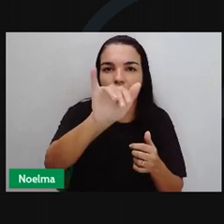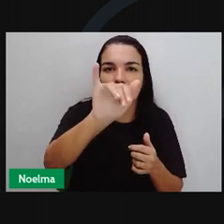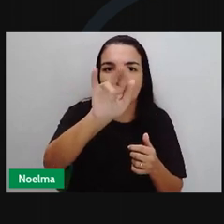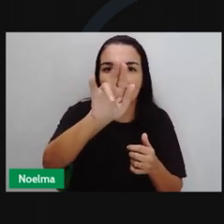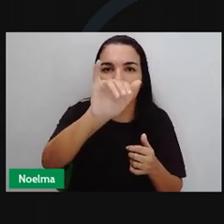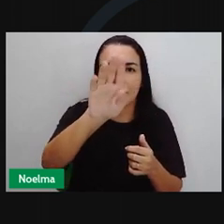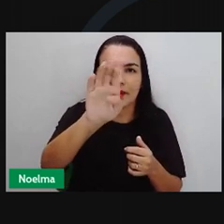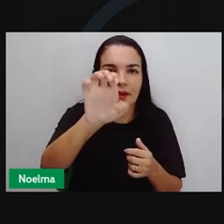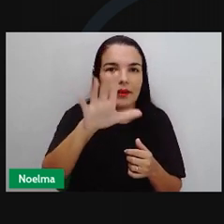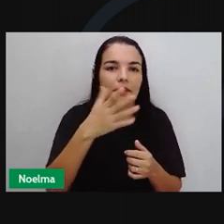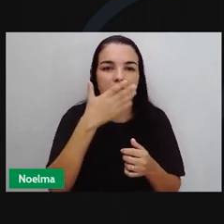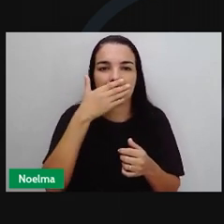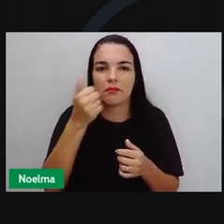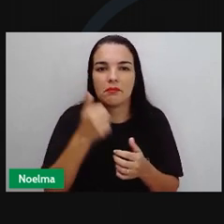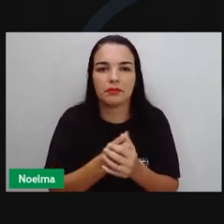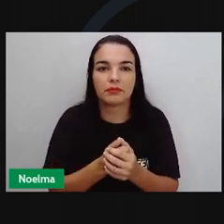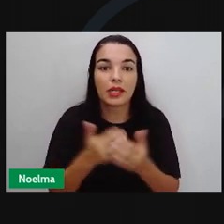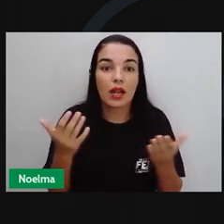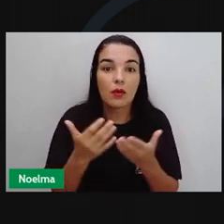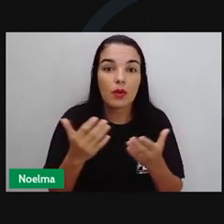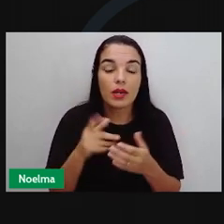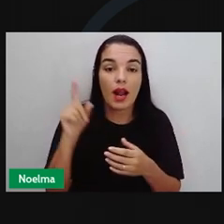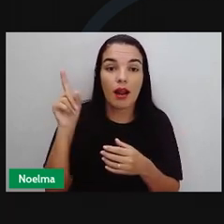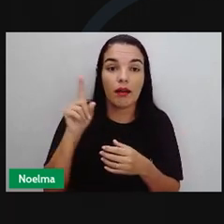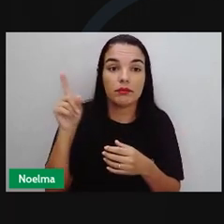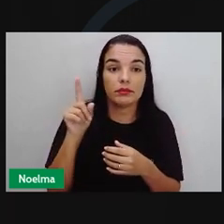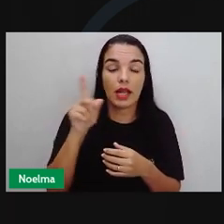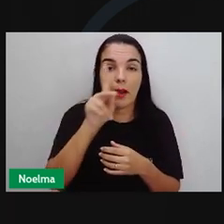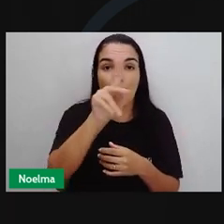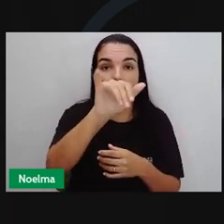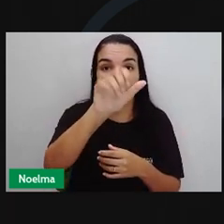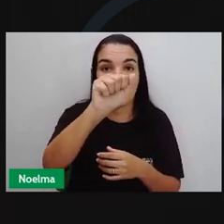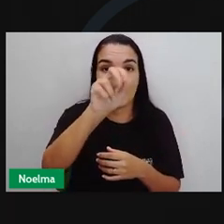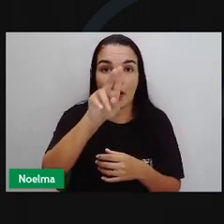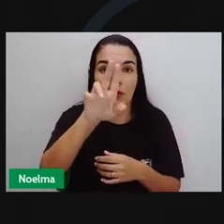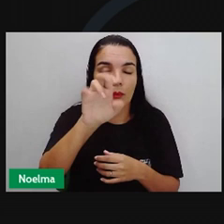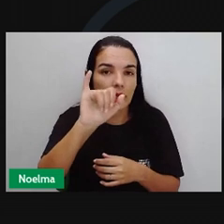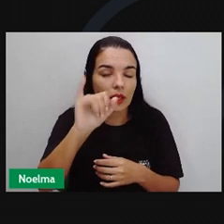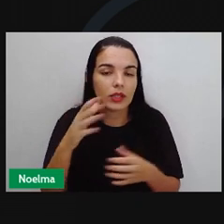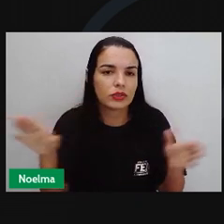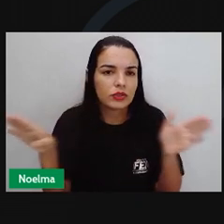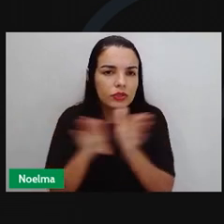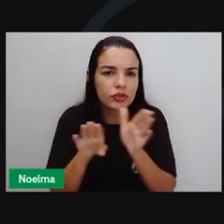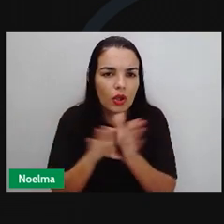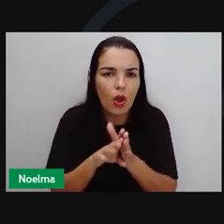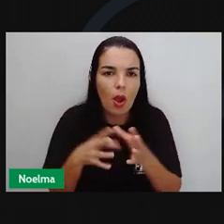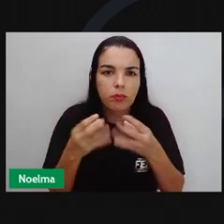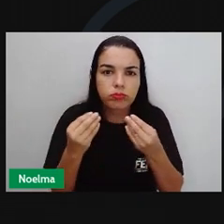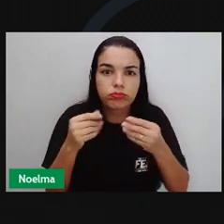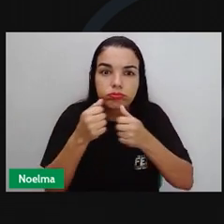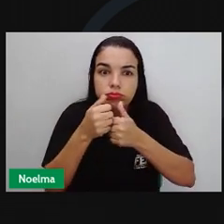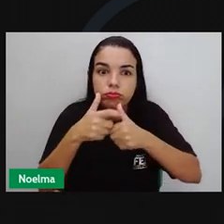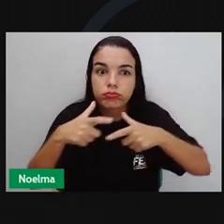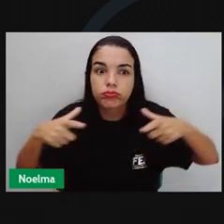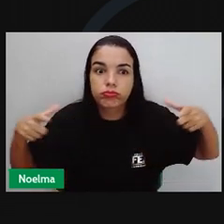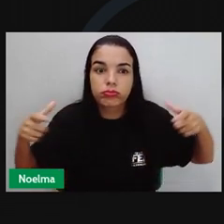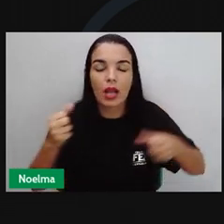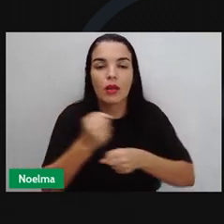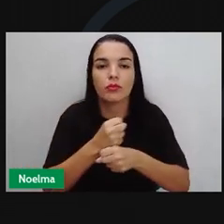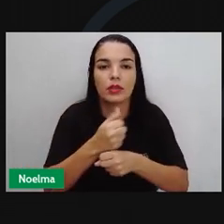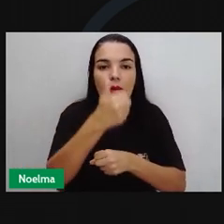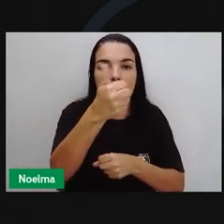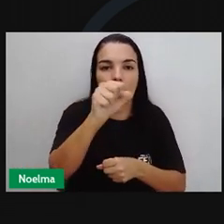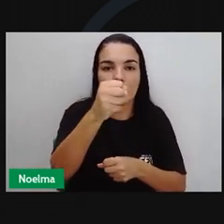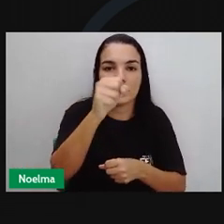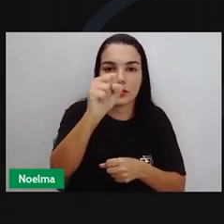urbano Árabes no Piauí Chegaram em duas grandes levas 1889 e 1945